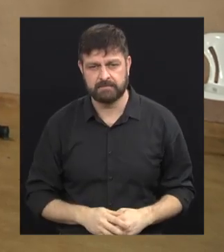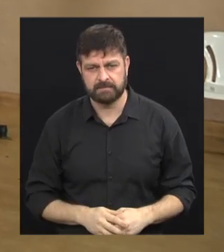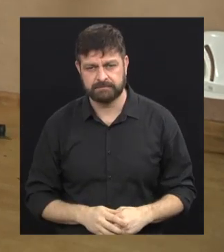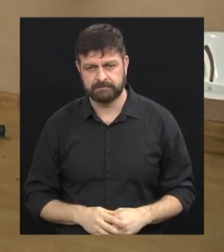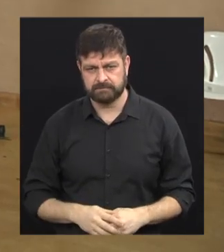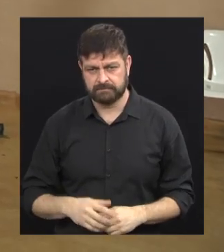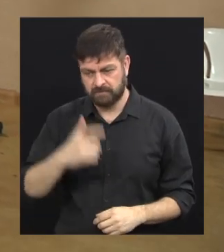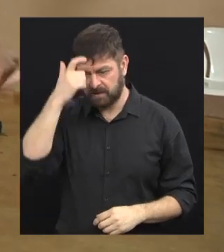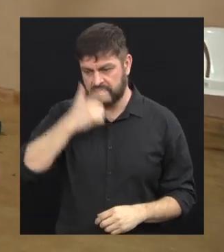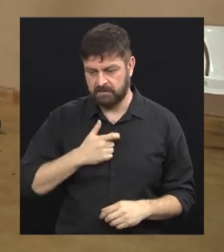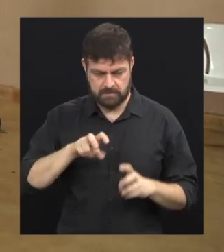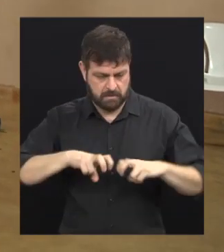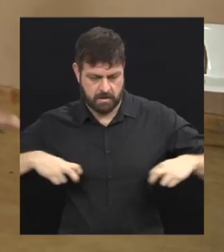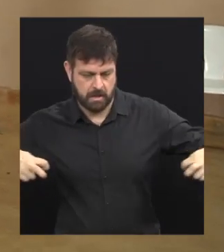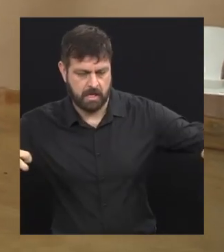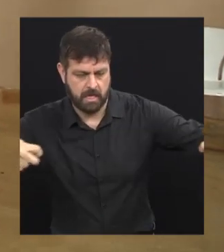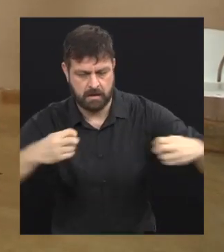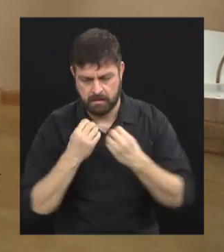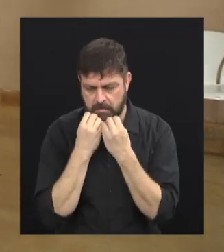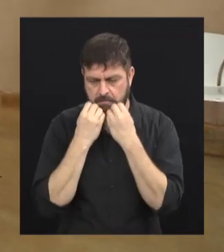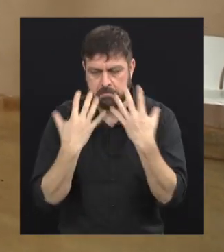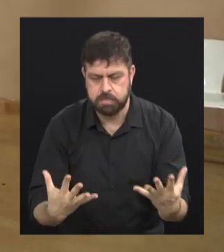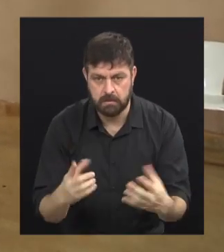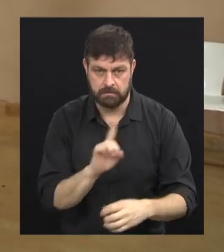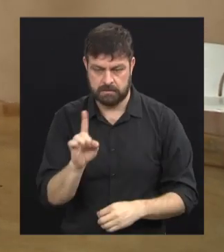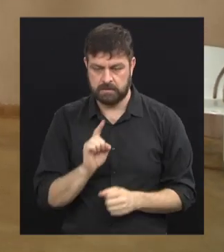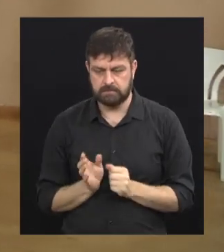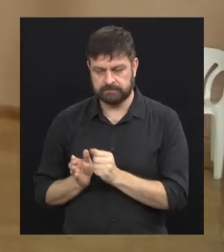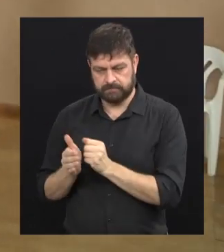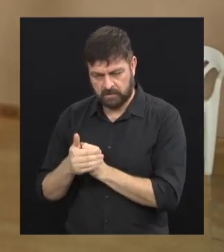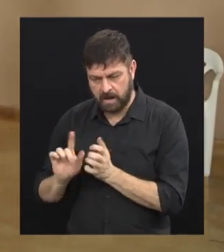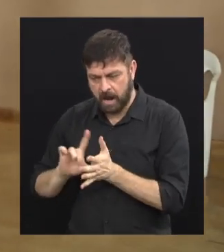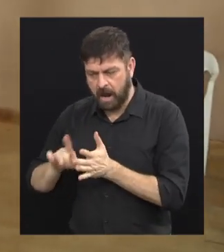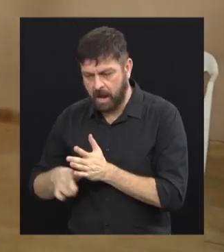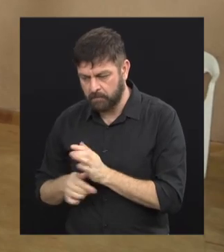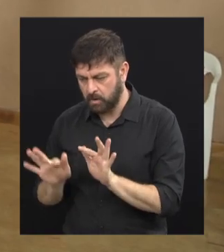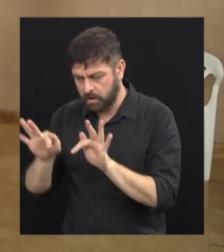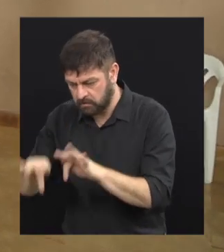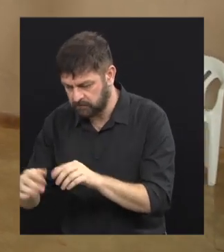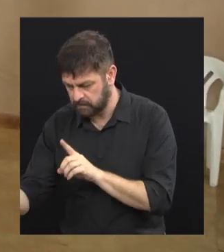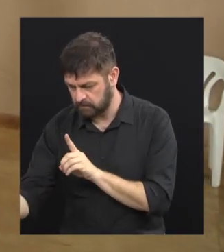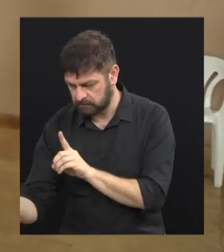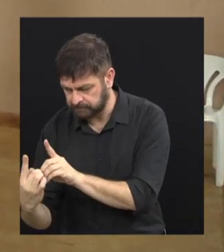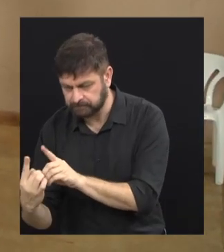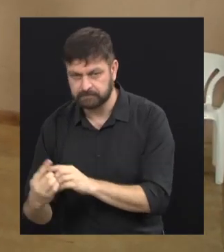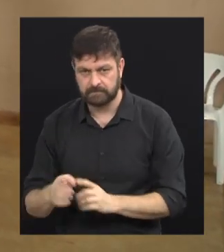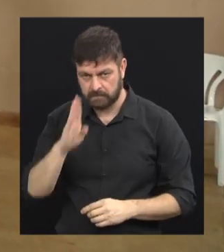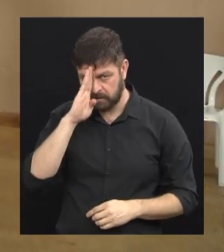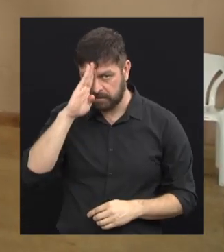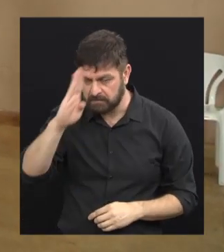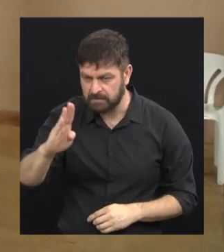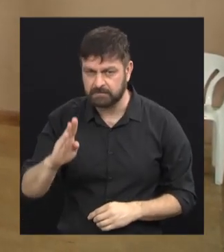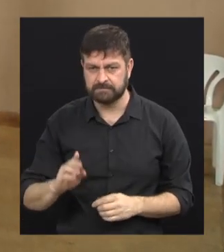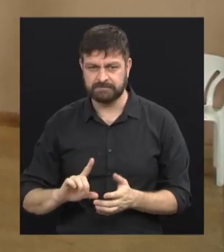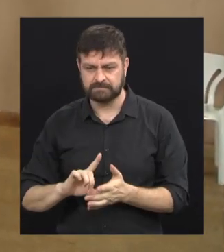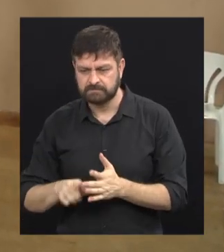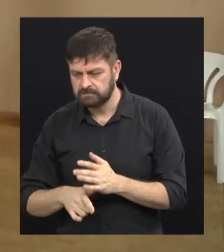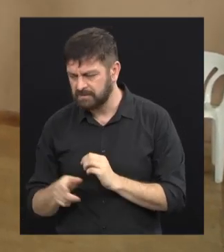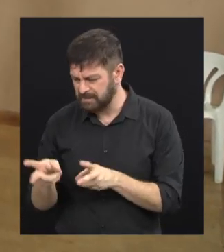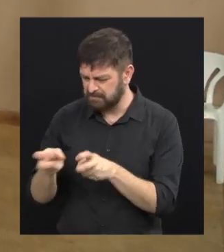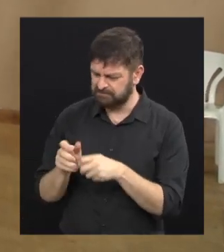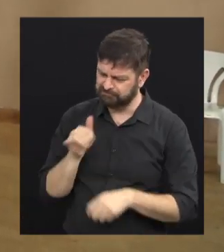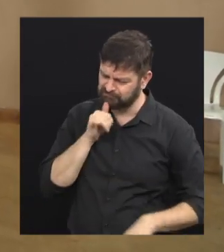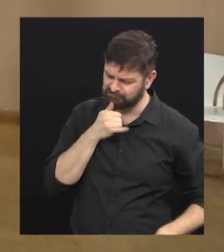eu não discuto no meio do grupo. Eu deixo no finalzinho da aula pra conversar. Principalmente quando eu chego um pouquinho triste,